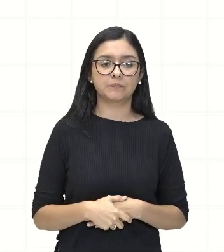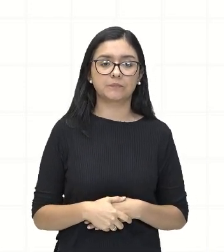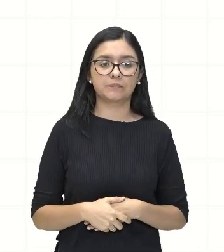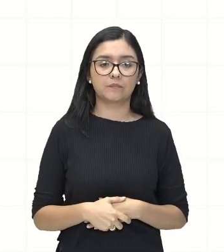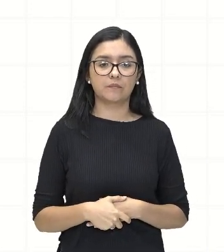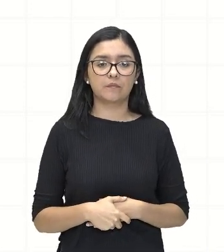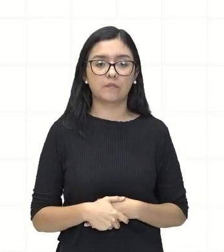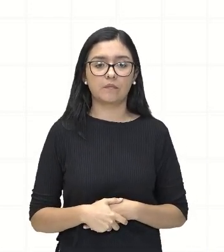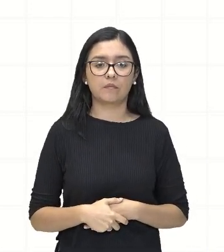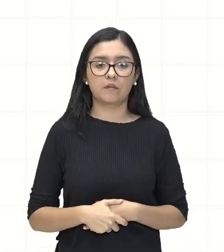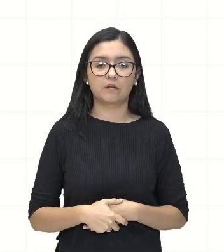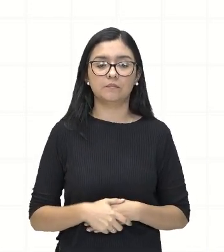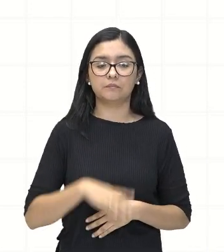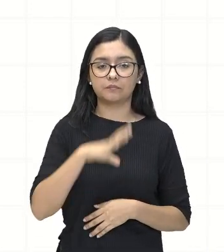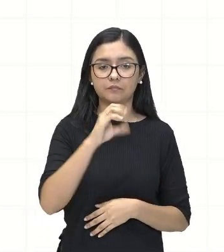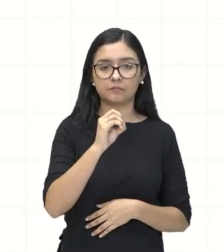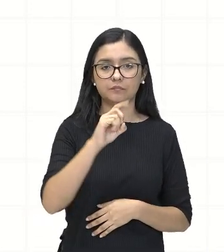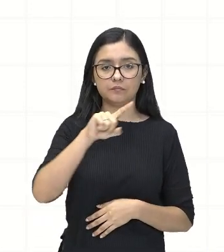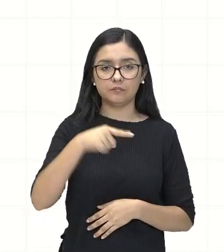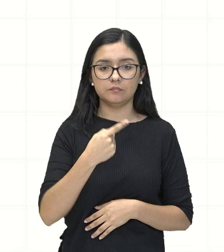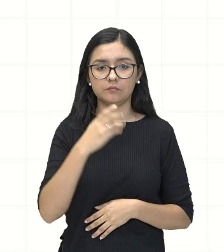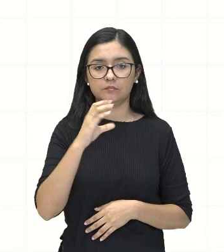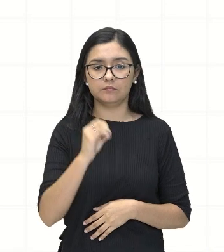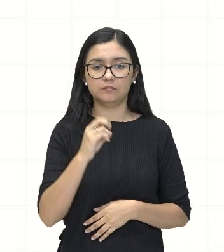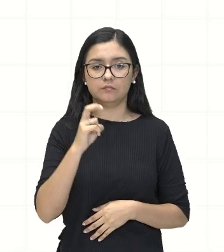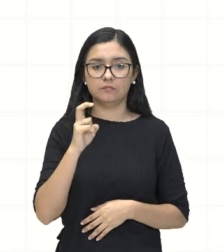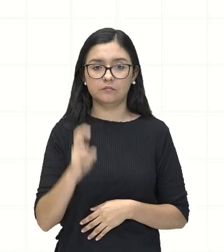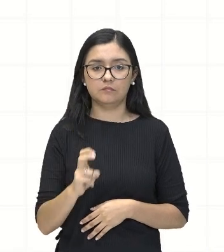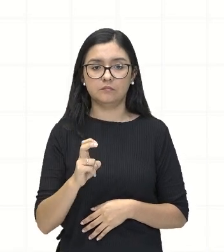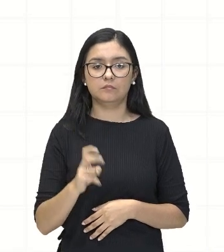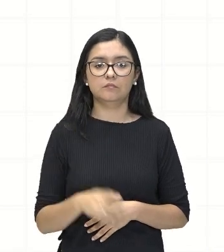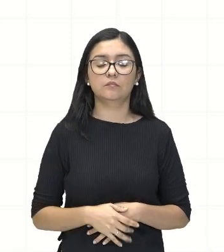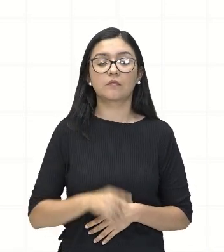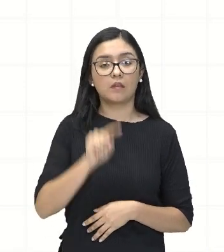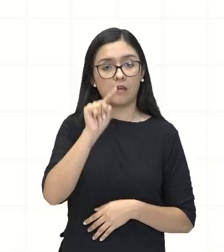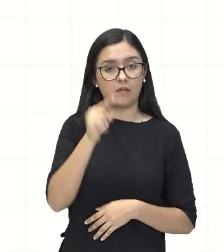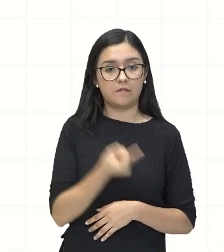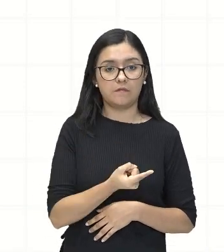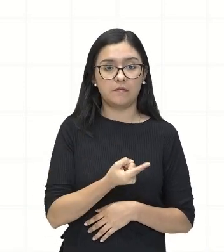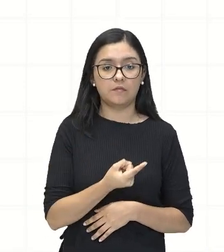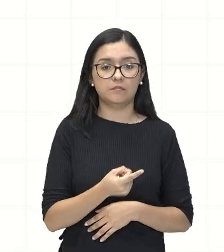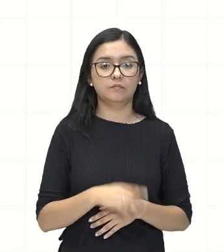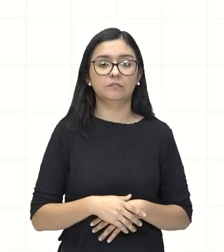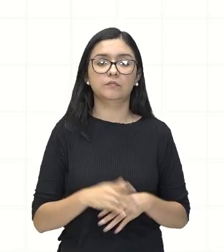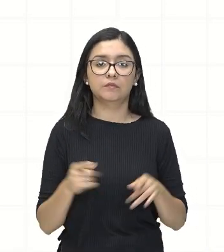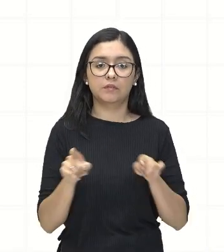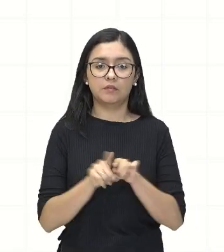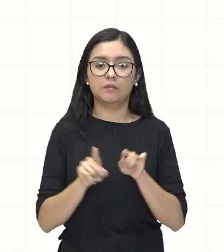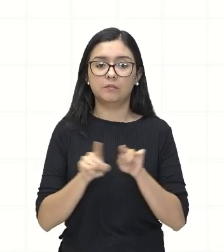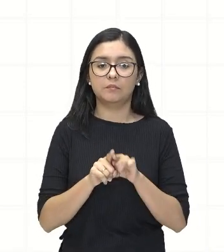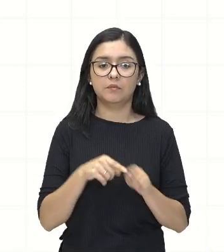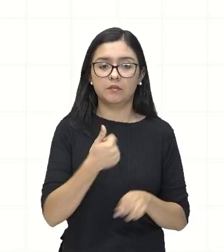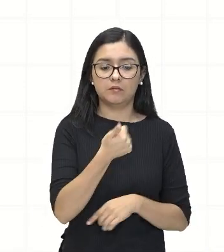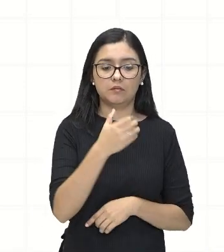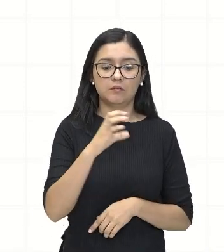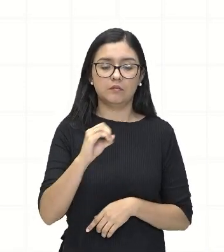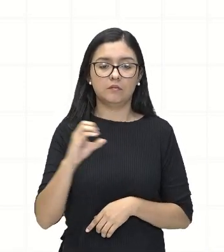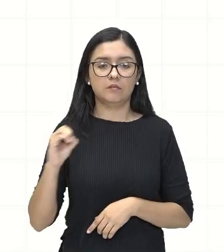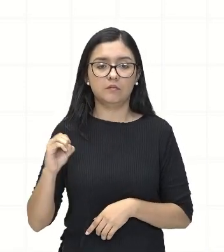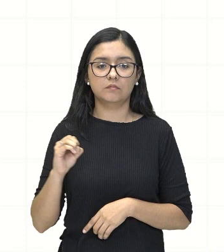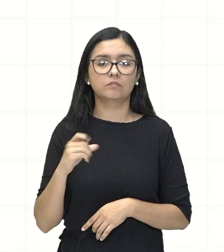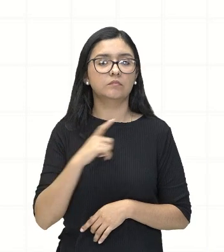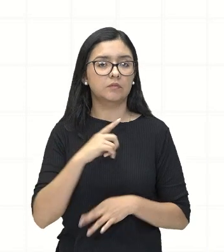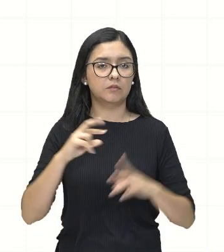0,05. Duas casinhas depois da vírgula, dois zeros aqui. Tem essa